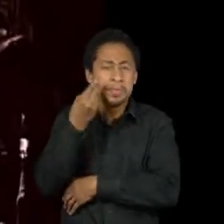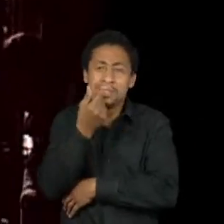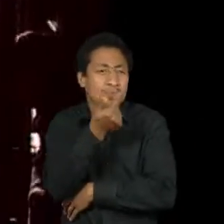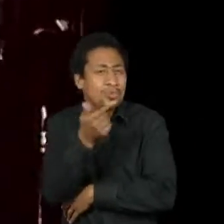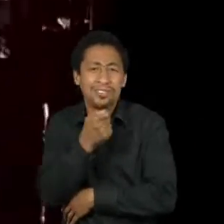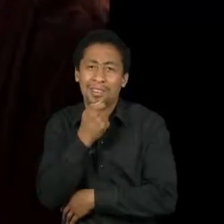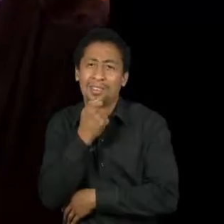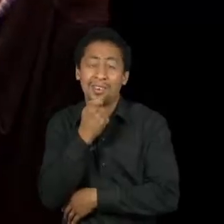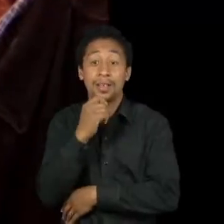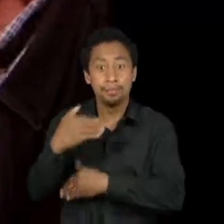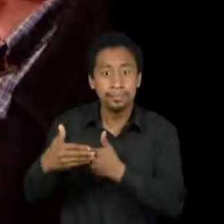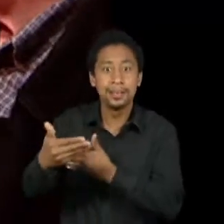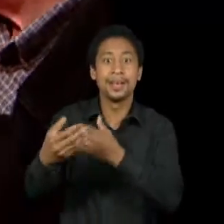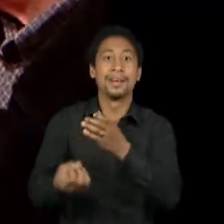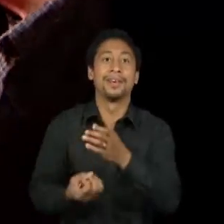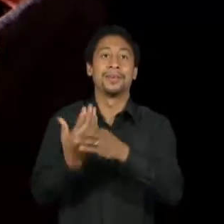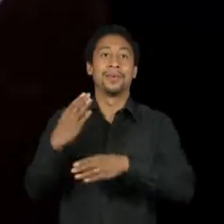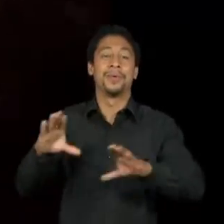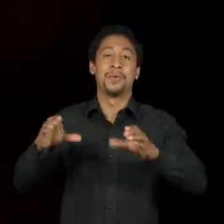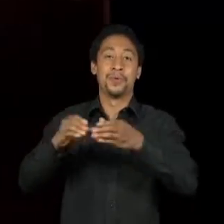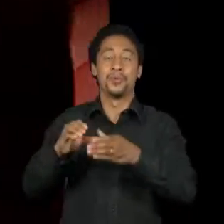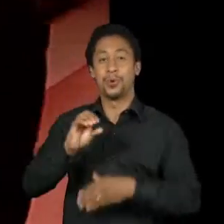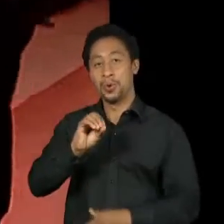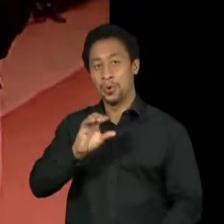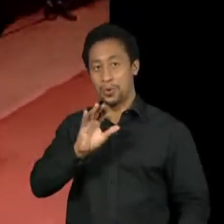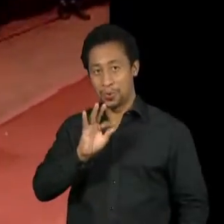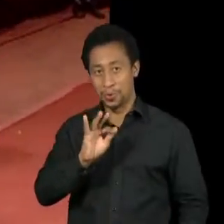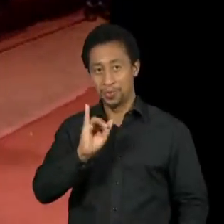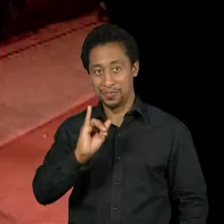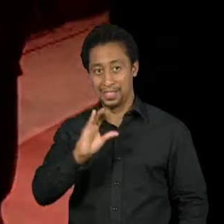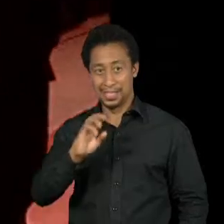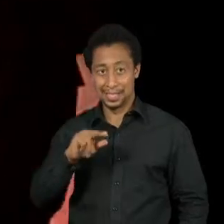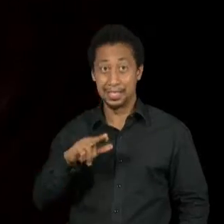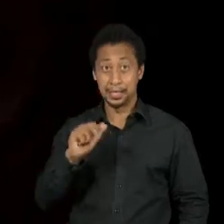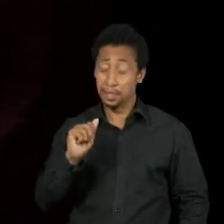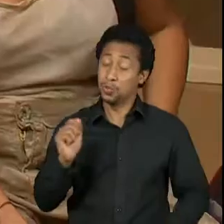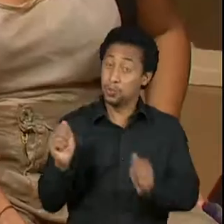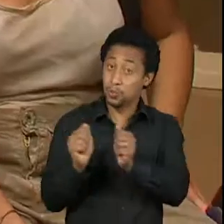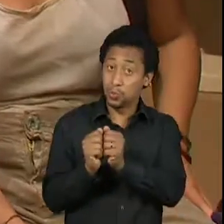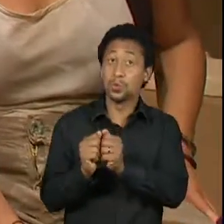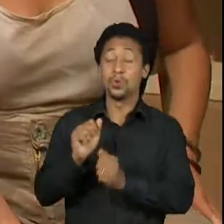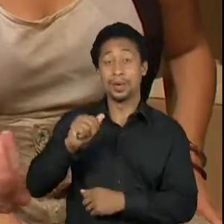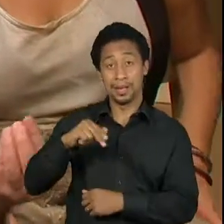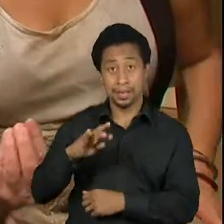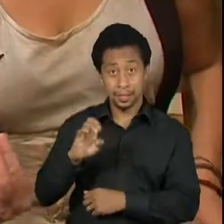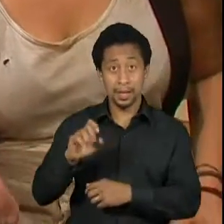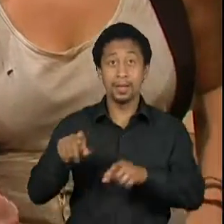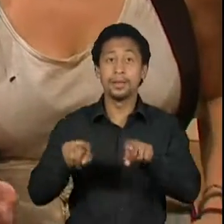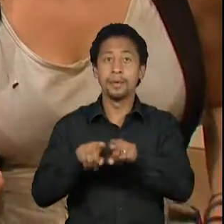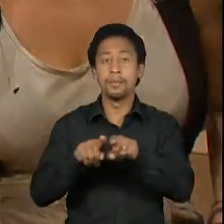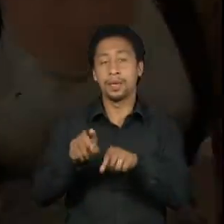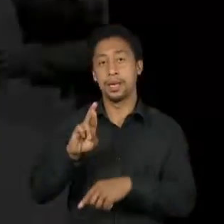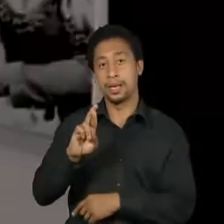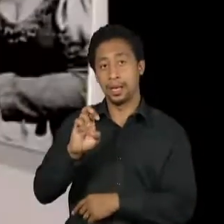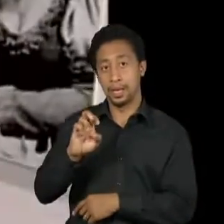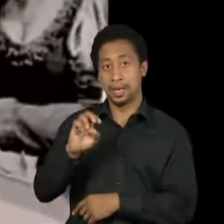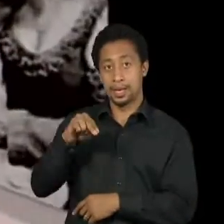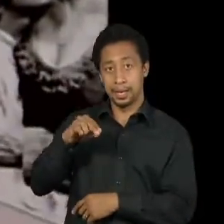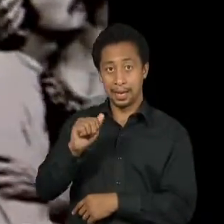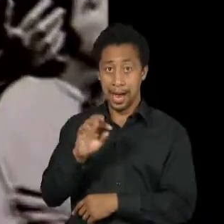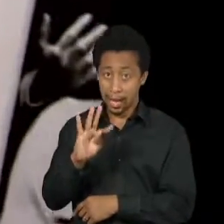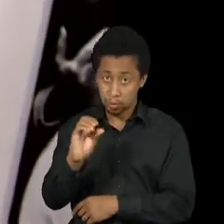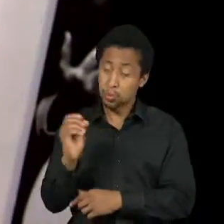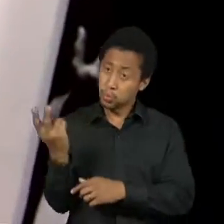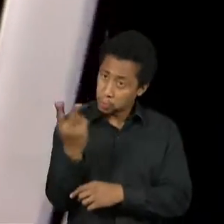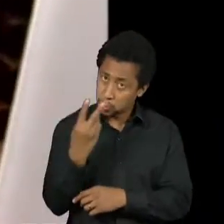Oficina, do qual foi fundadora, ao lado de Zé Celso Martinez Correia e Renato Borg. No teatro,